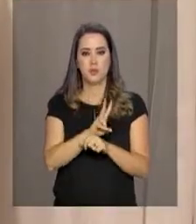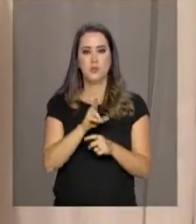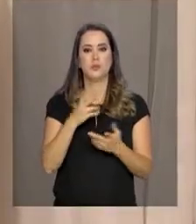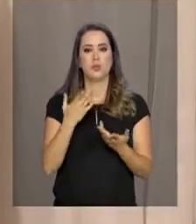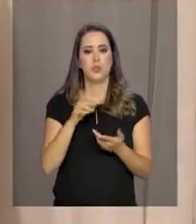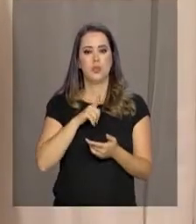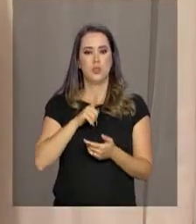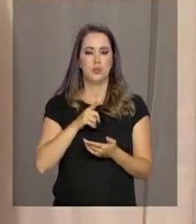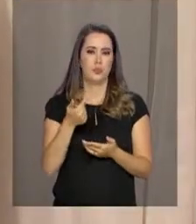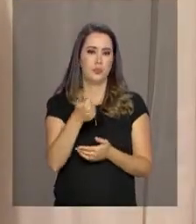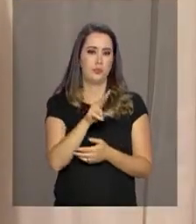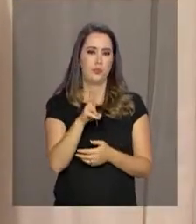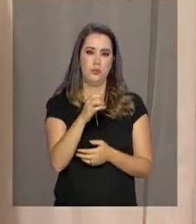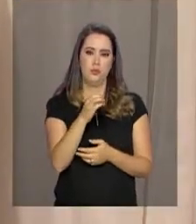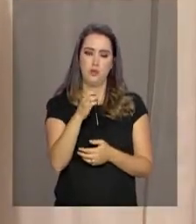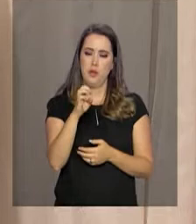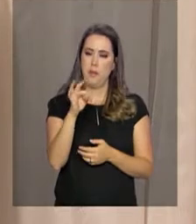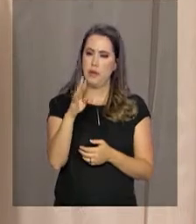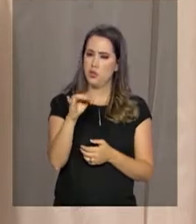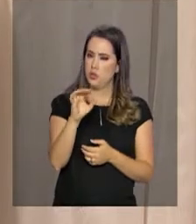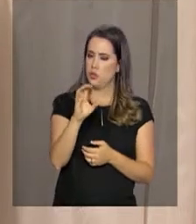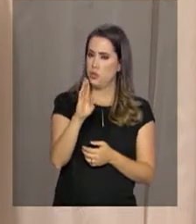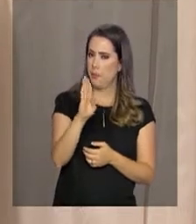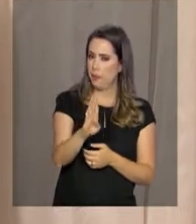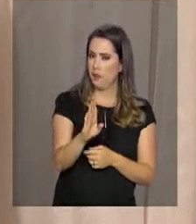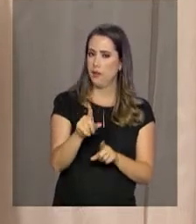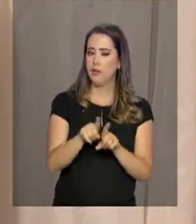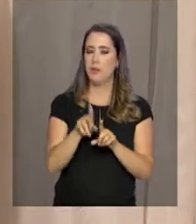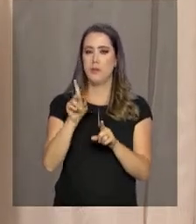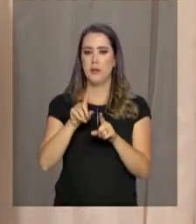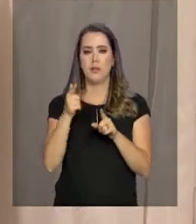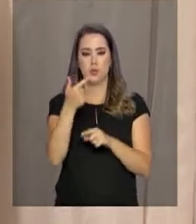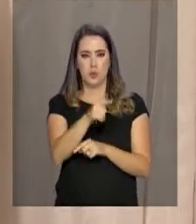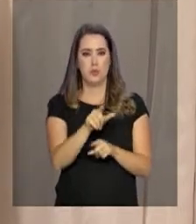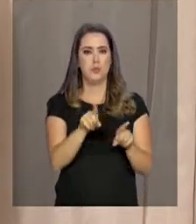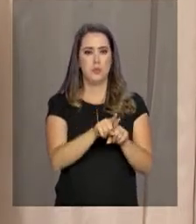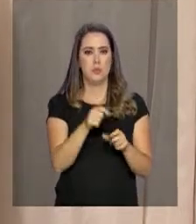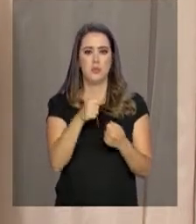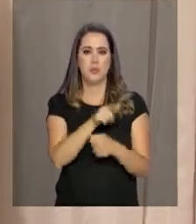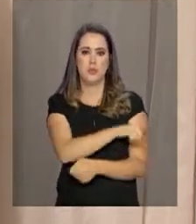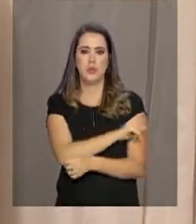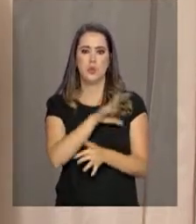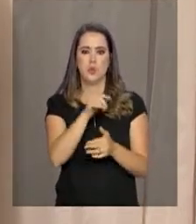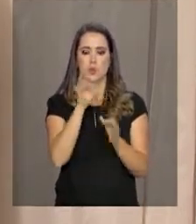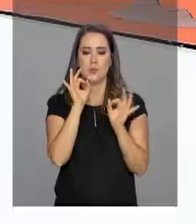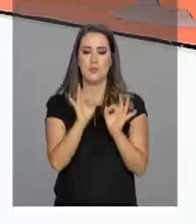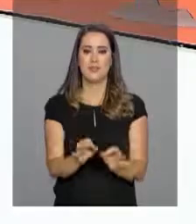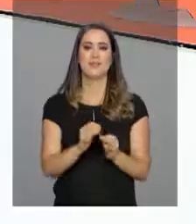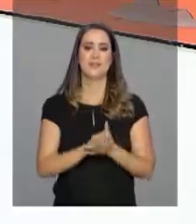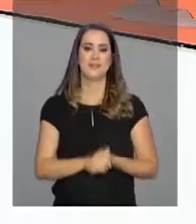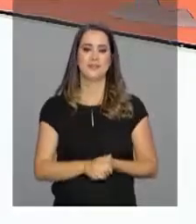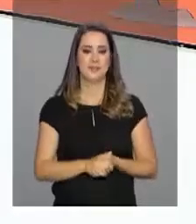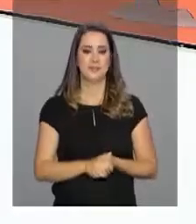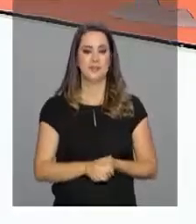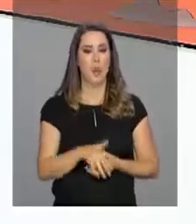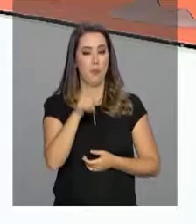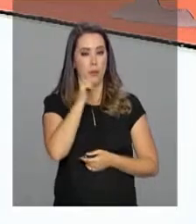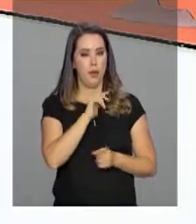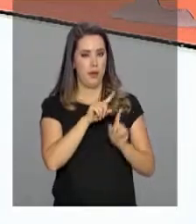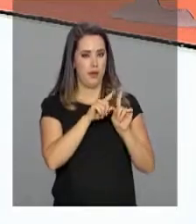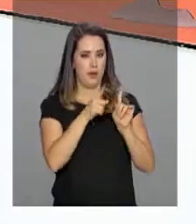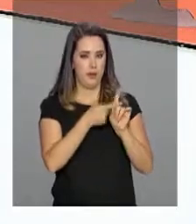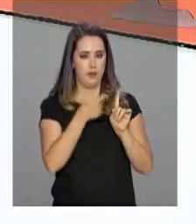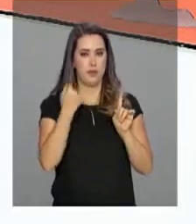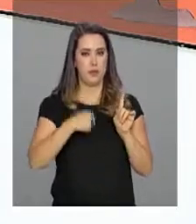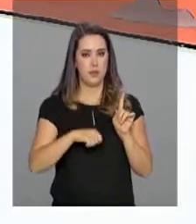hepatite B, mas tomei a outra que ele pediu que eu tomasse. E está tudo atualizado, tudo certinho. Durante a gravidez, a mulher